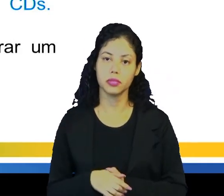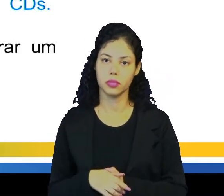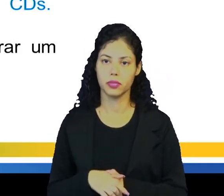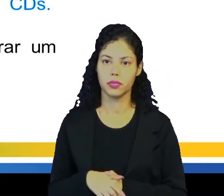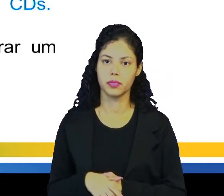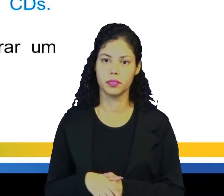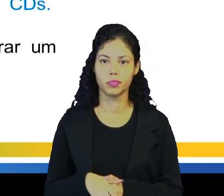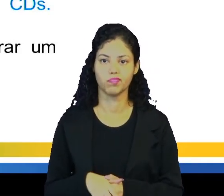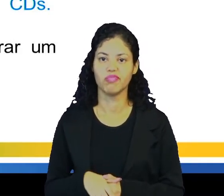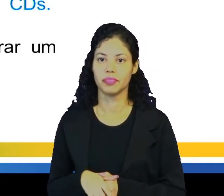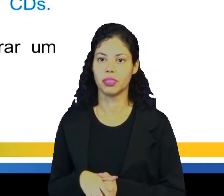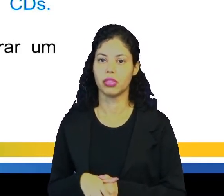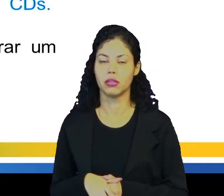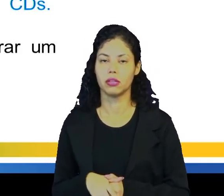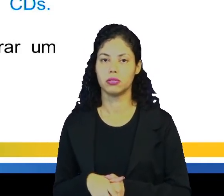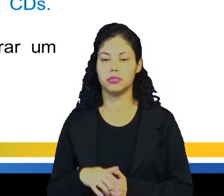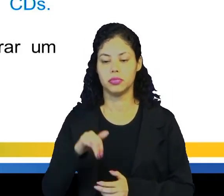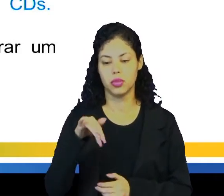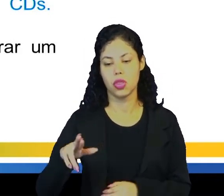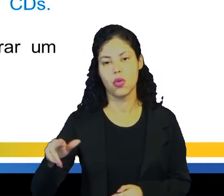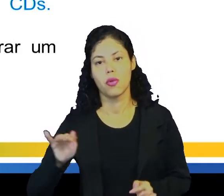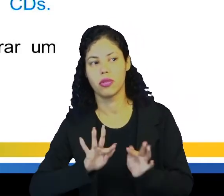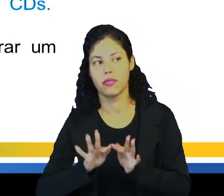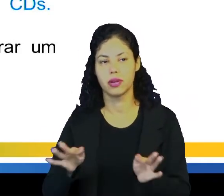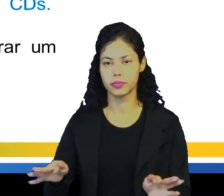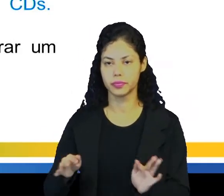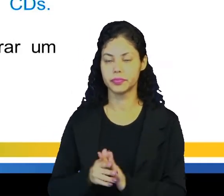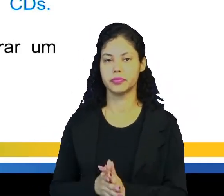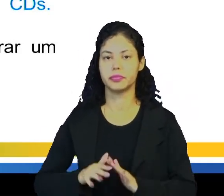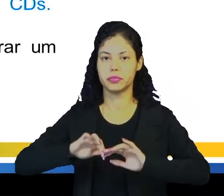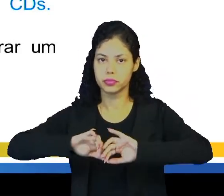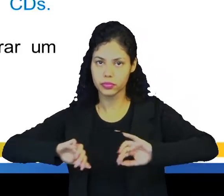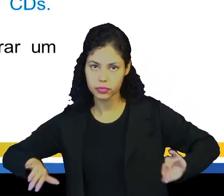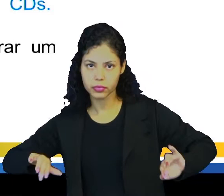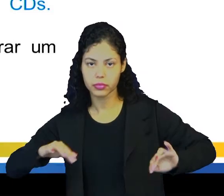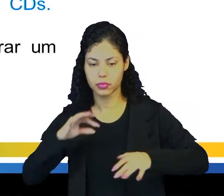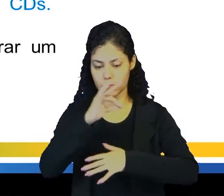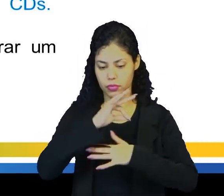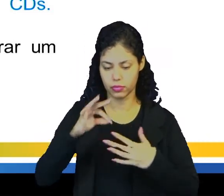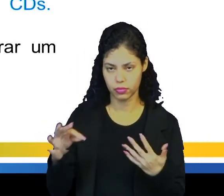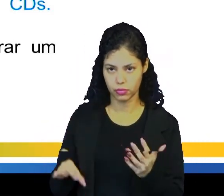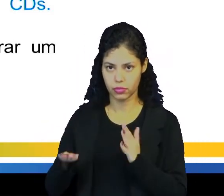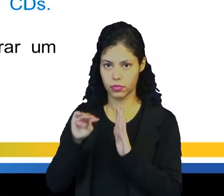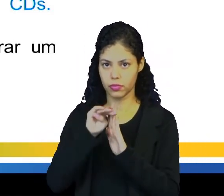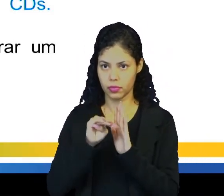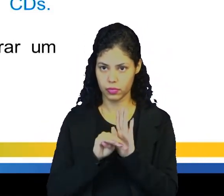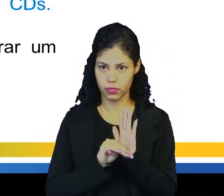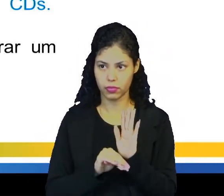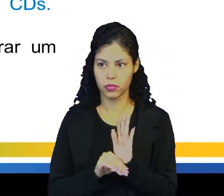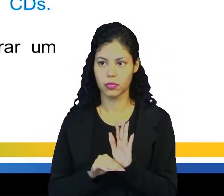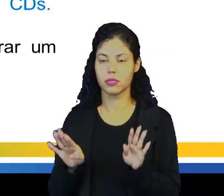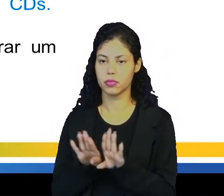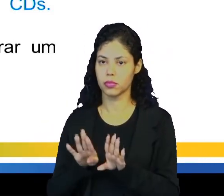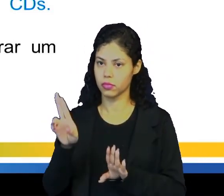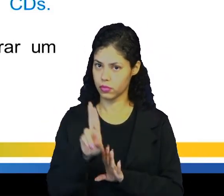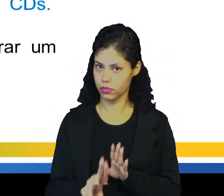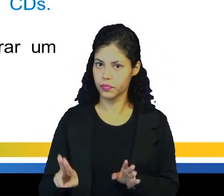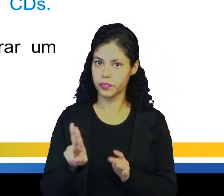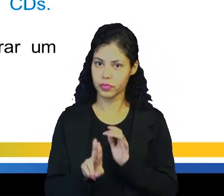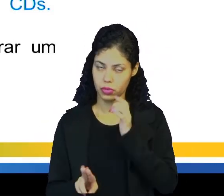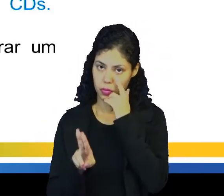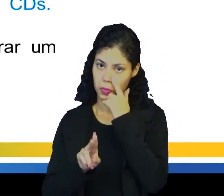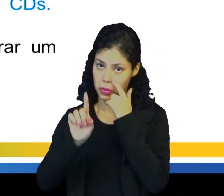entre, aí no meio da frase. Para separar elementos de uma listagem, nós também iremos utilizar